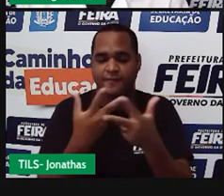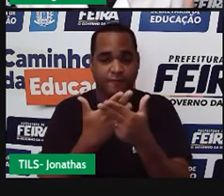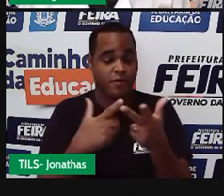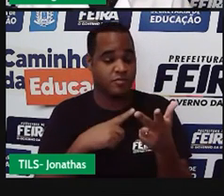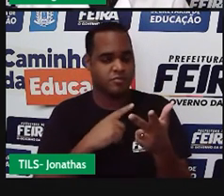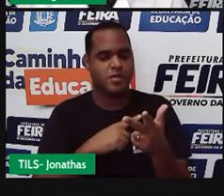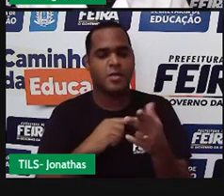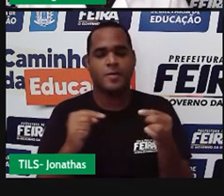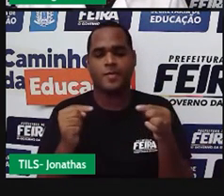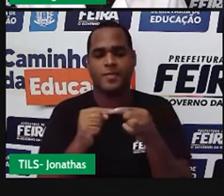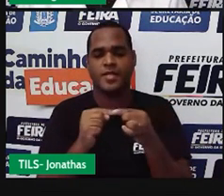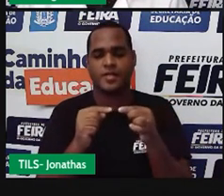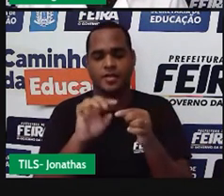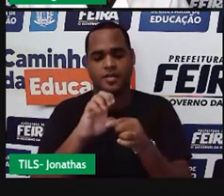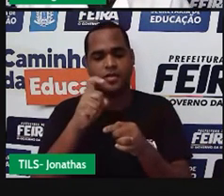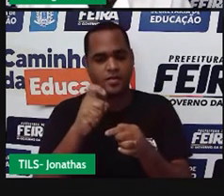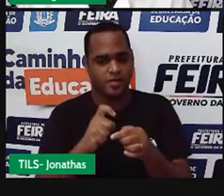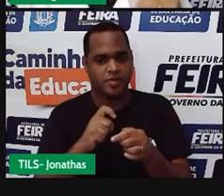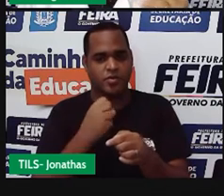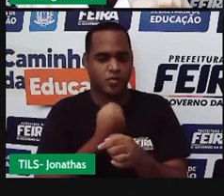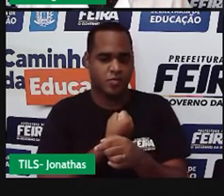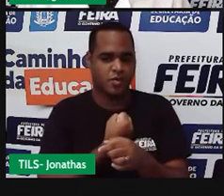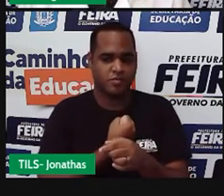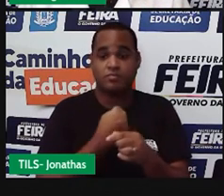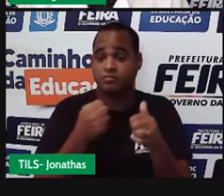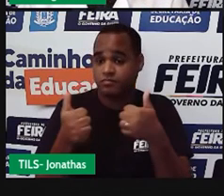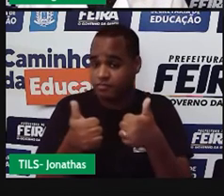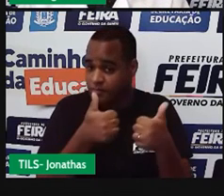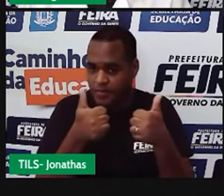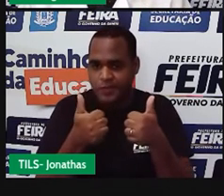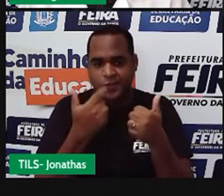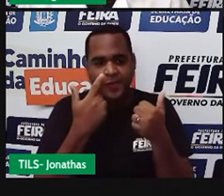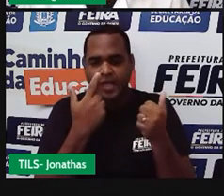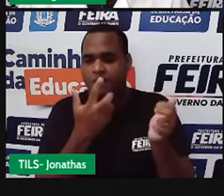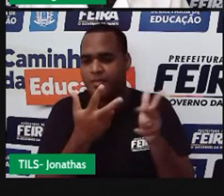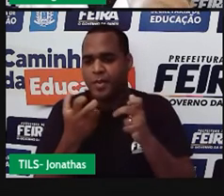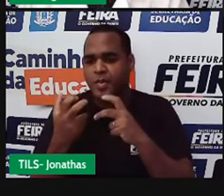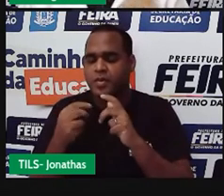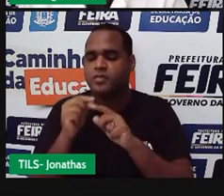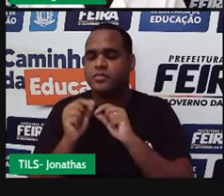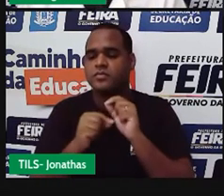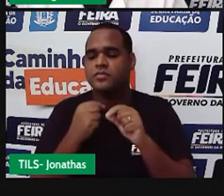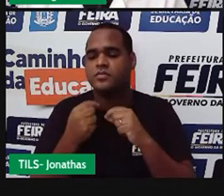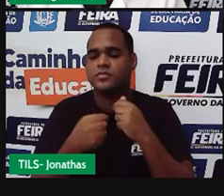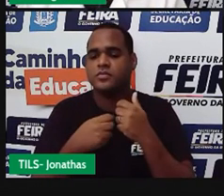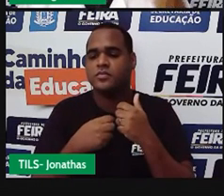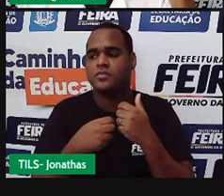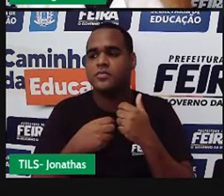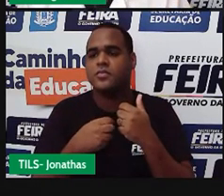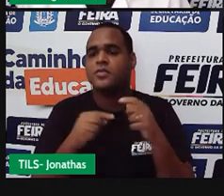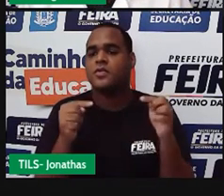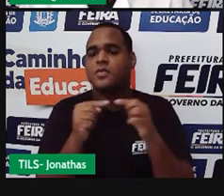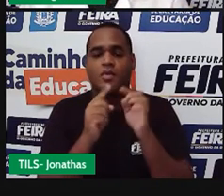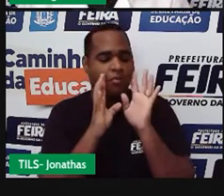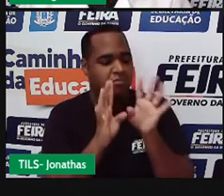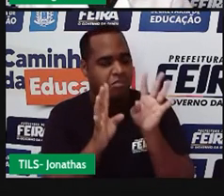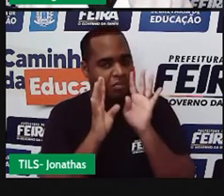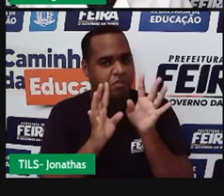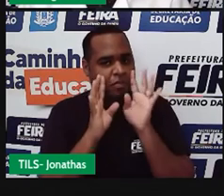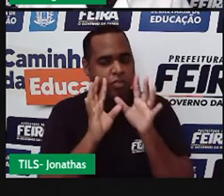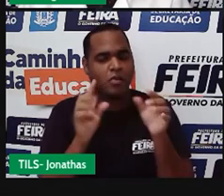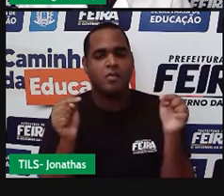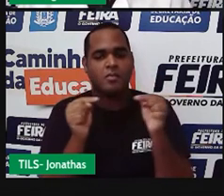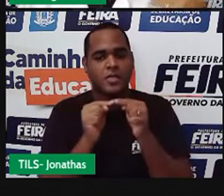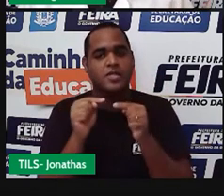de expressões numéricas. Fazendo essa observação, estando atento, estando atenta a isso, você está